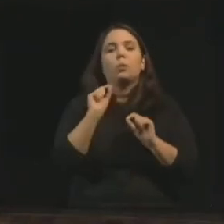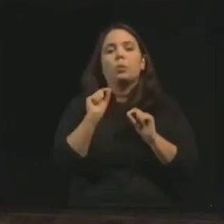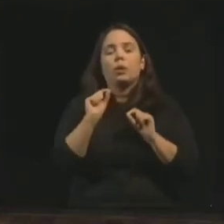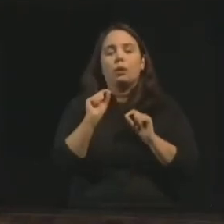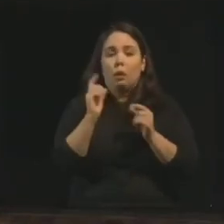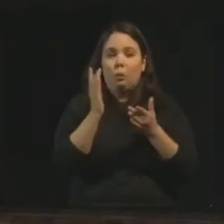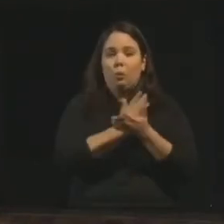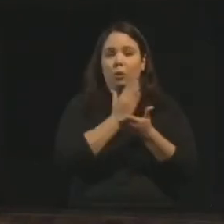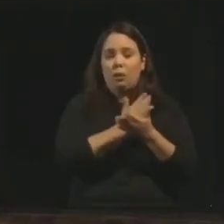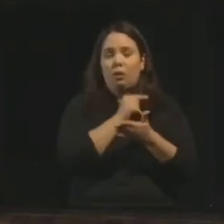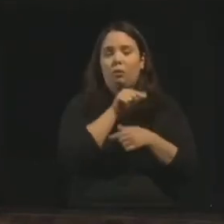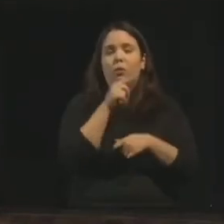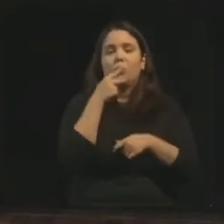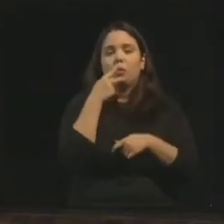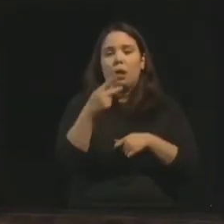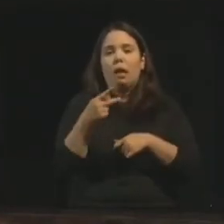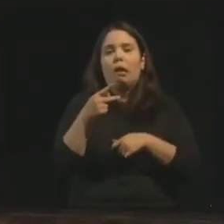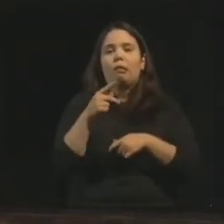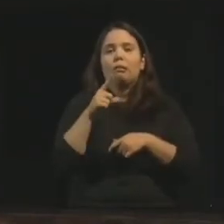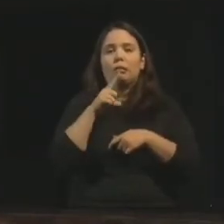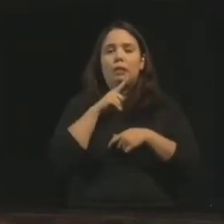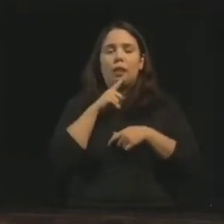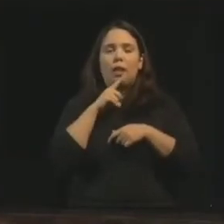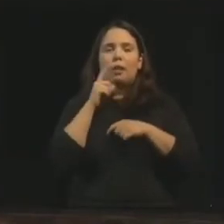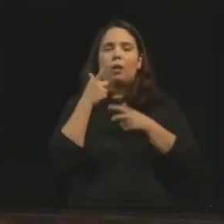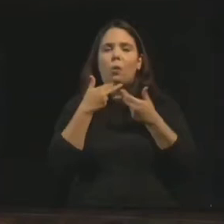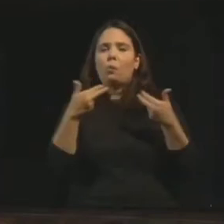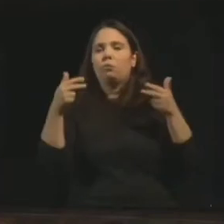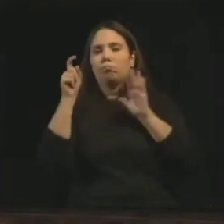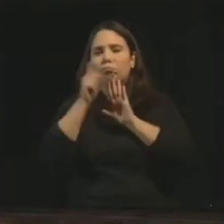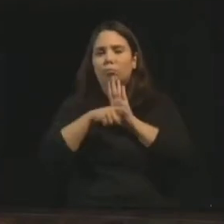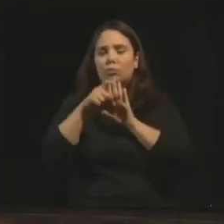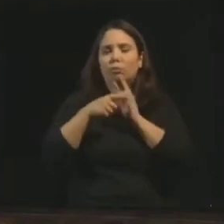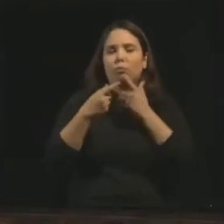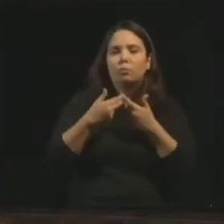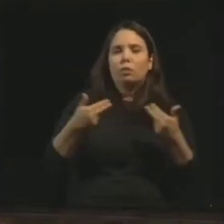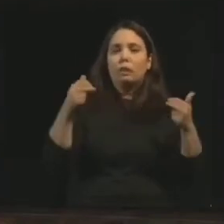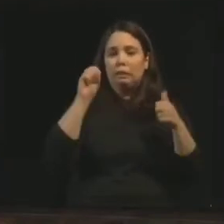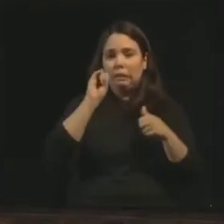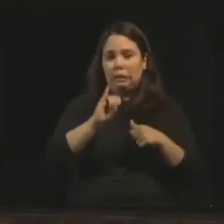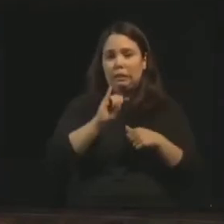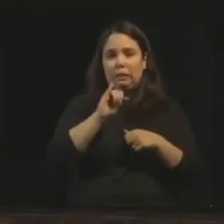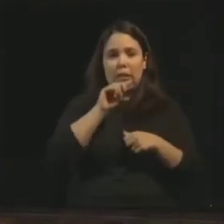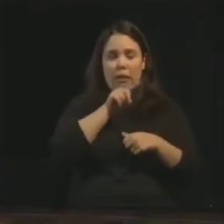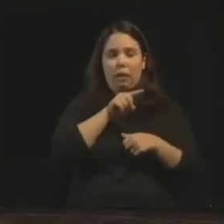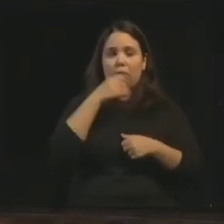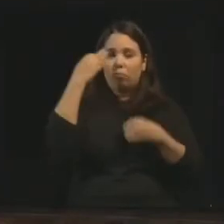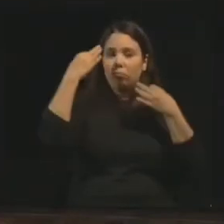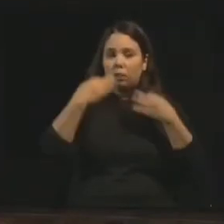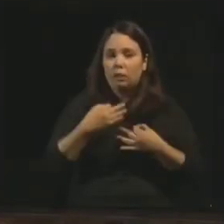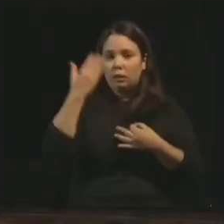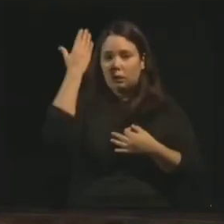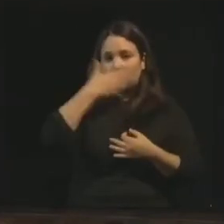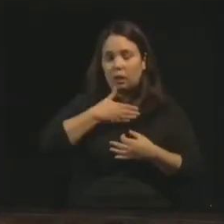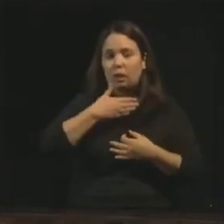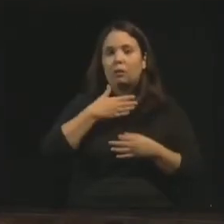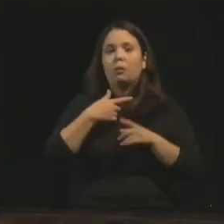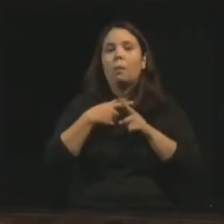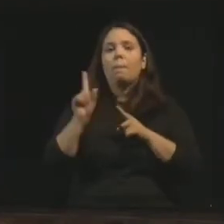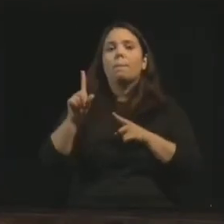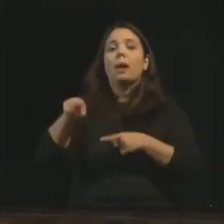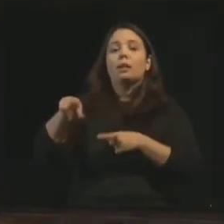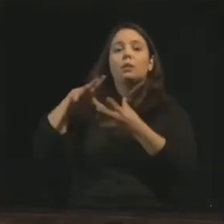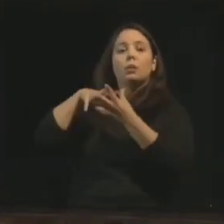um itemzinho chamado as mistificações, que é quando o médium é autêntico mesmo, ele não é fraudador, mas o espírito está nos